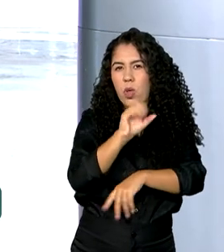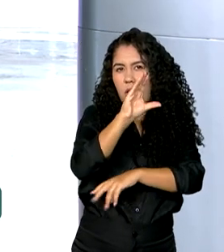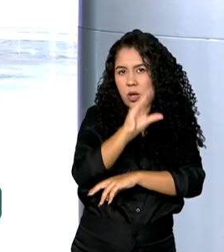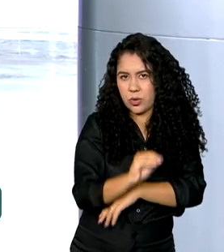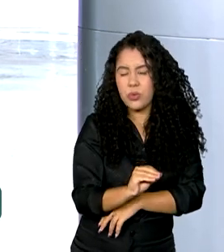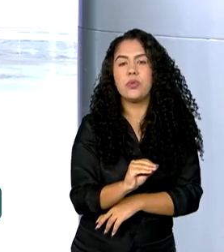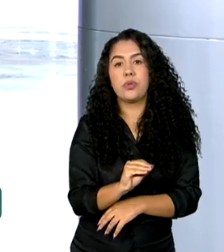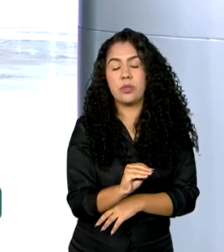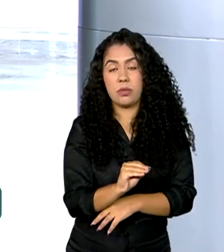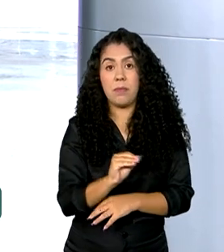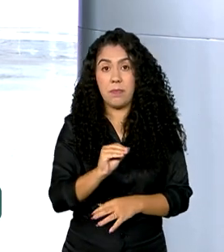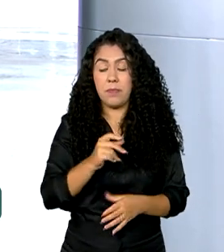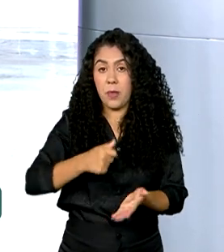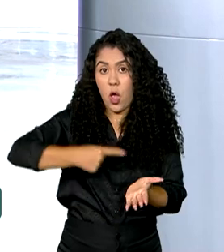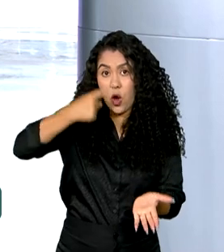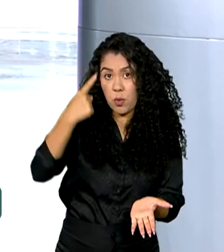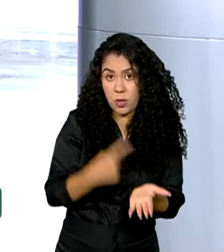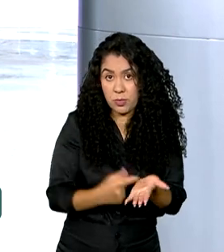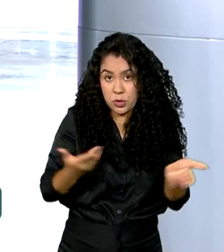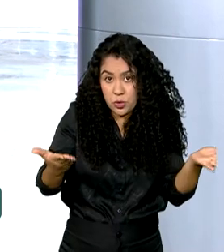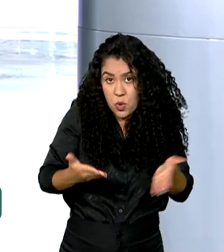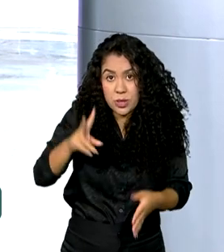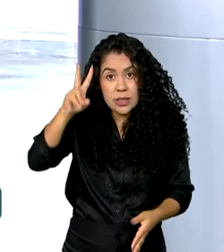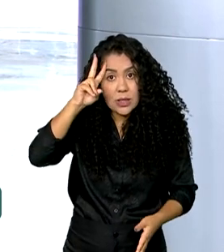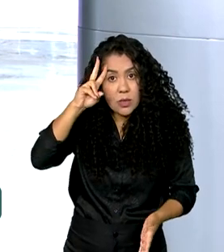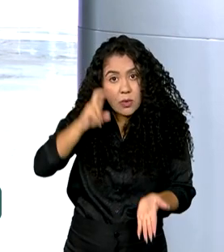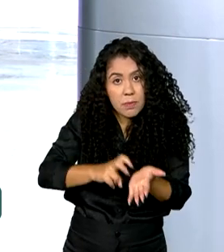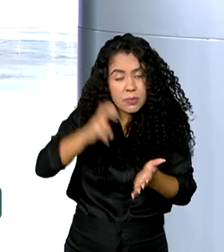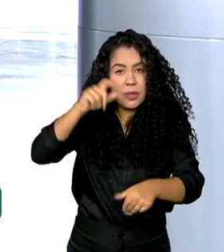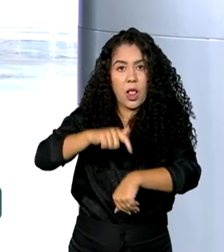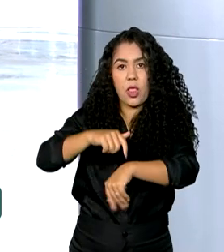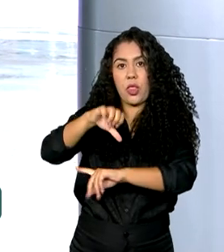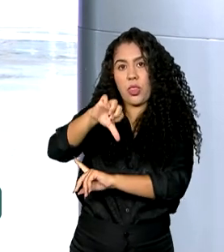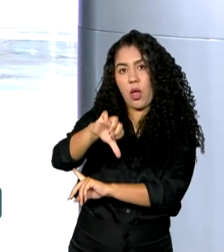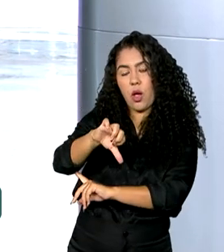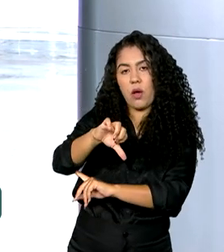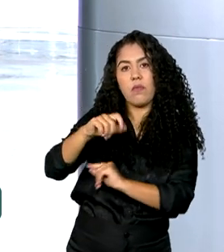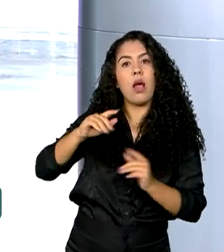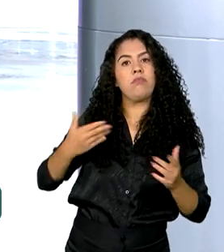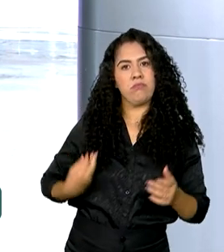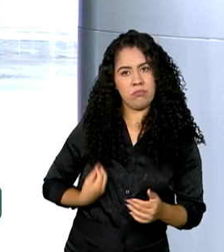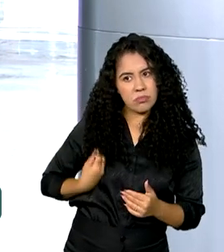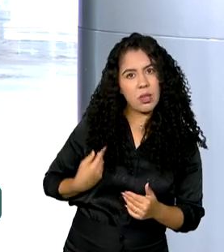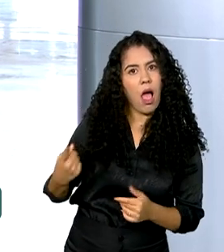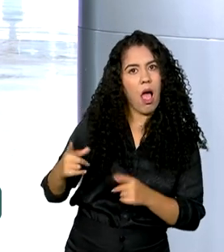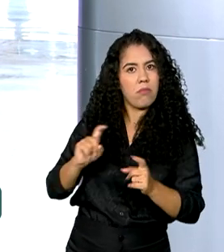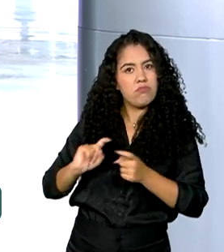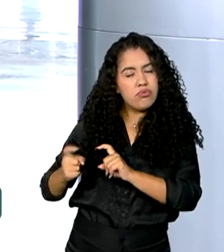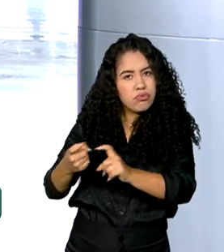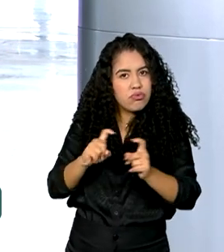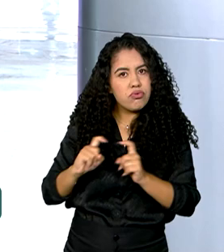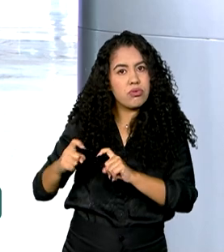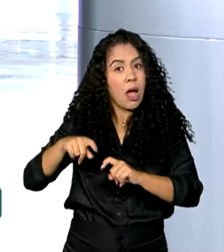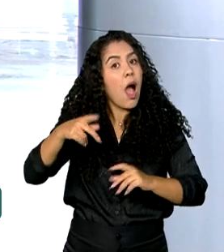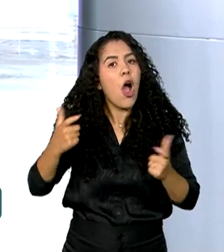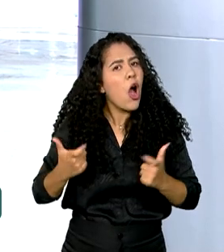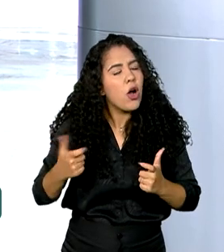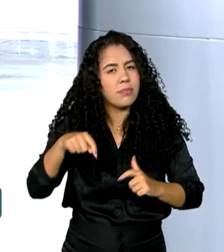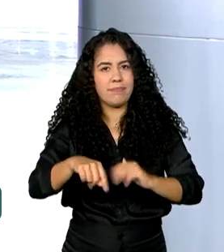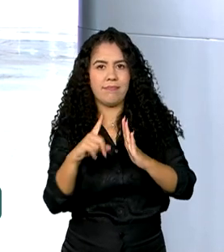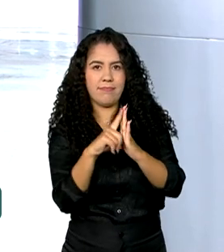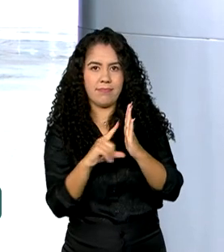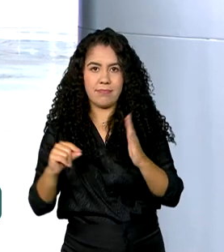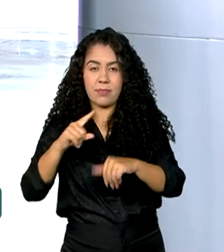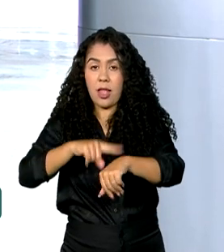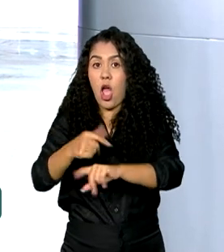O primeiro compromisso do presidente nesta segunda-feira começou às 9 horas, reunião que está acontecendo aqui no Palácio do Planalto. Às 11